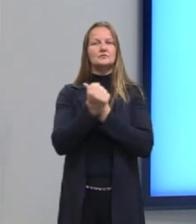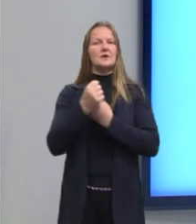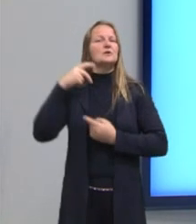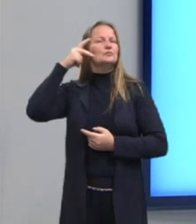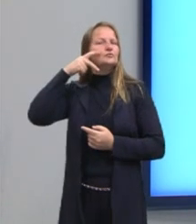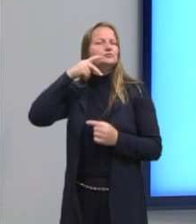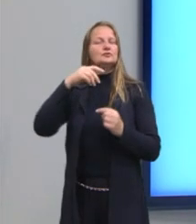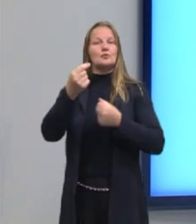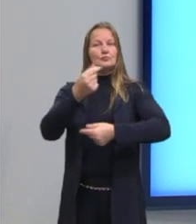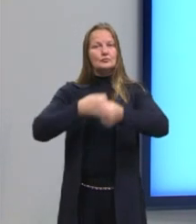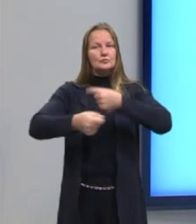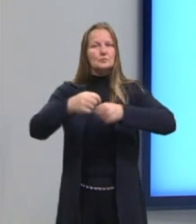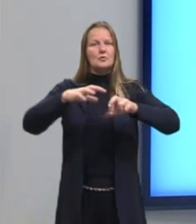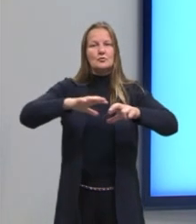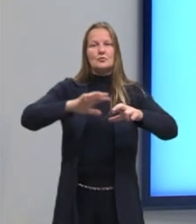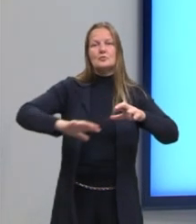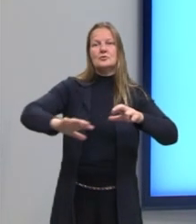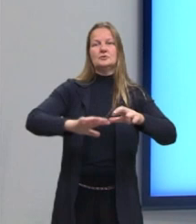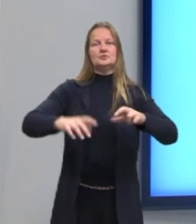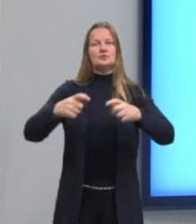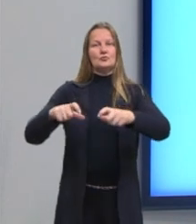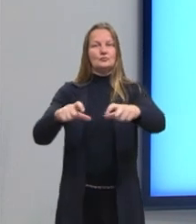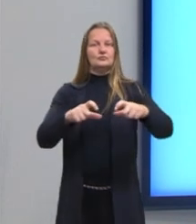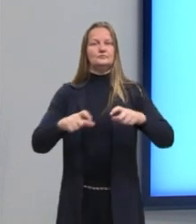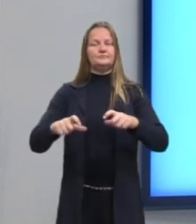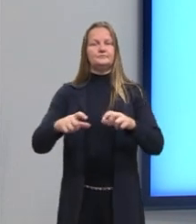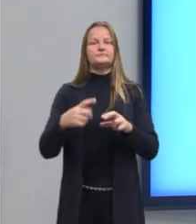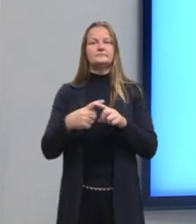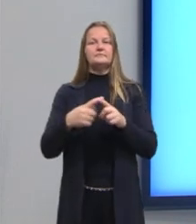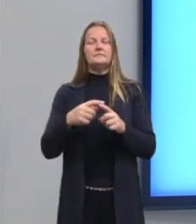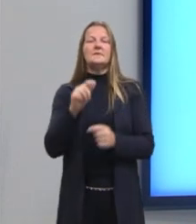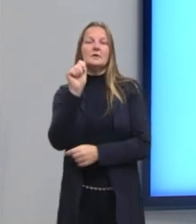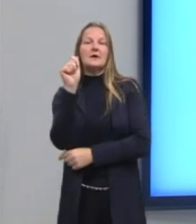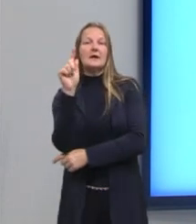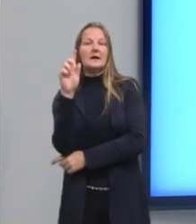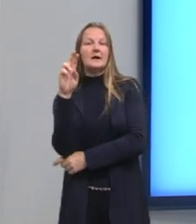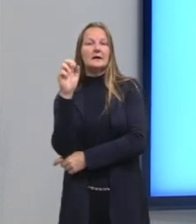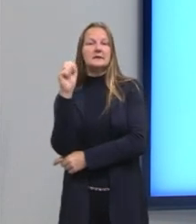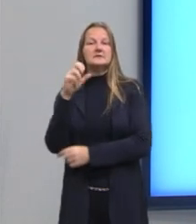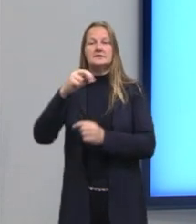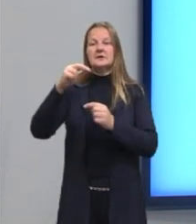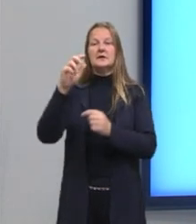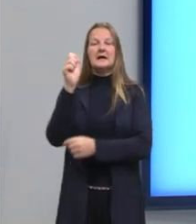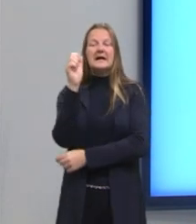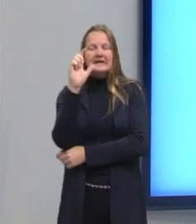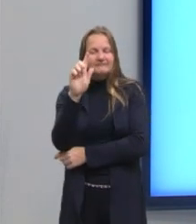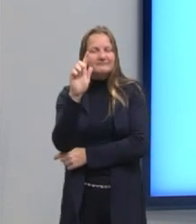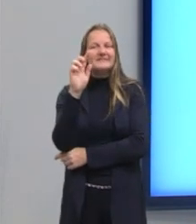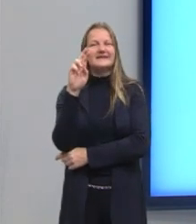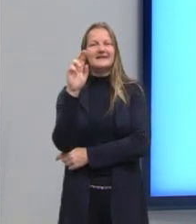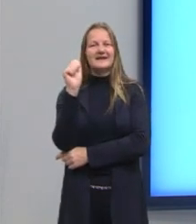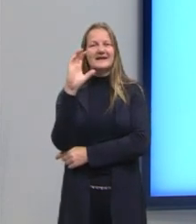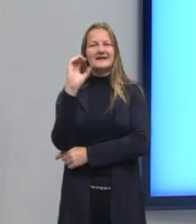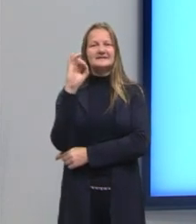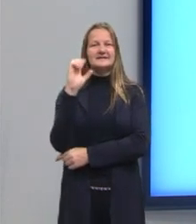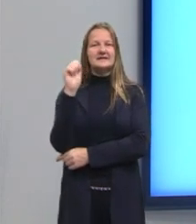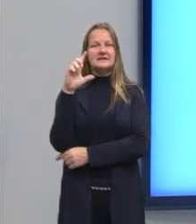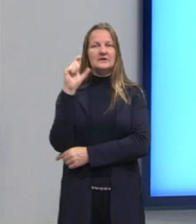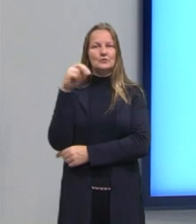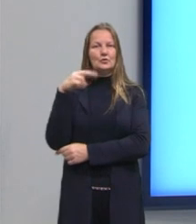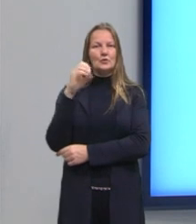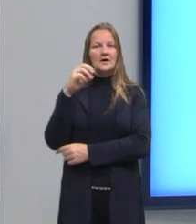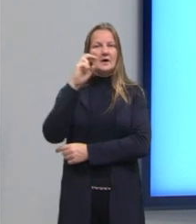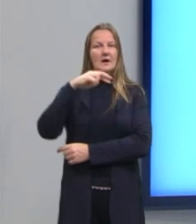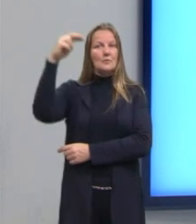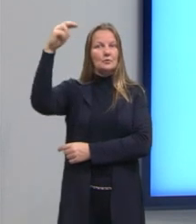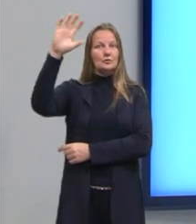econômicas da região, qual ele é. Por exemplo, o Graciliano Ramos é do Nordeste, ele vai falar do Nordeste. Érico Veríssimo, aqui do Sul,